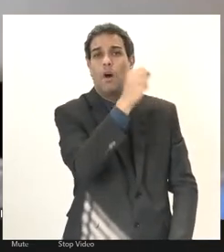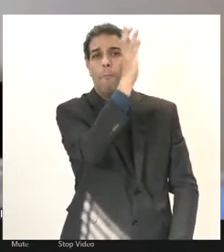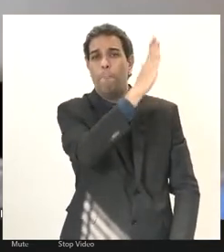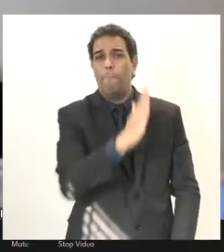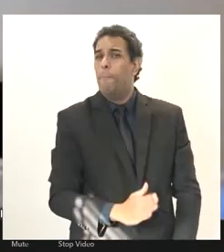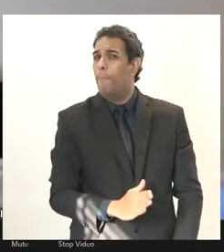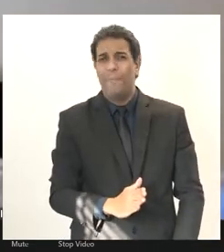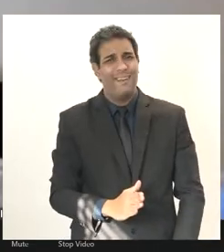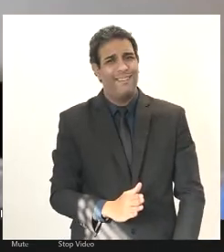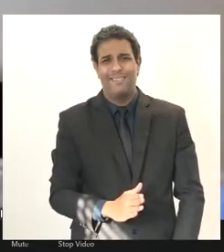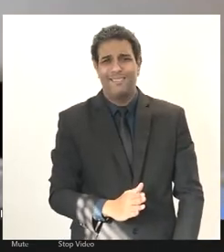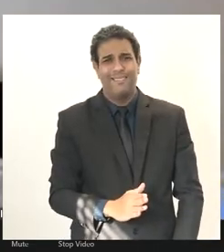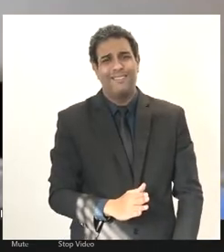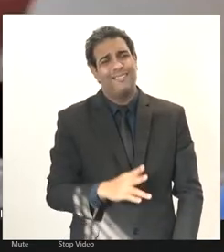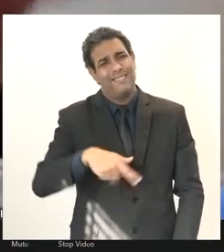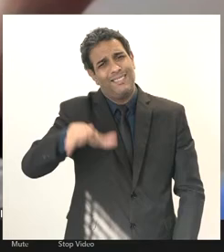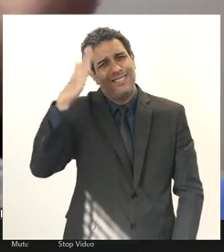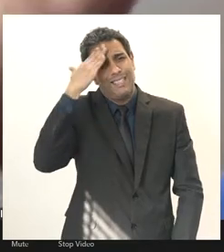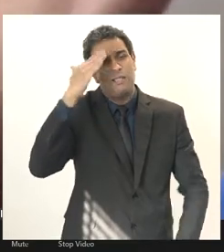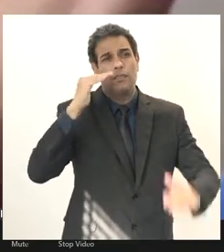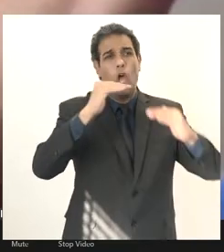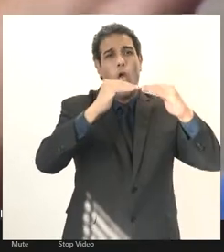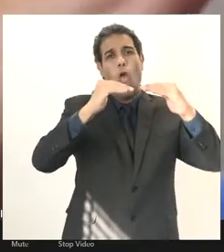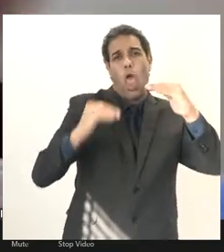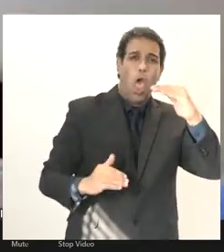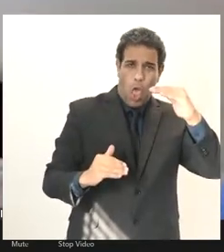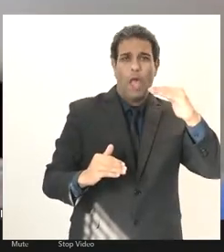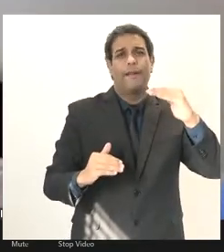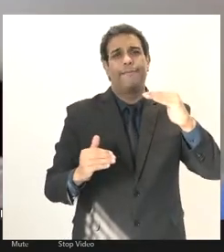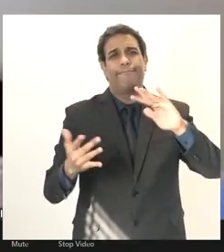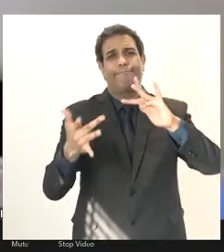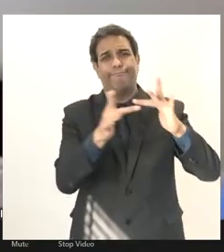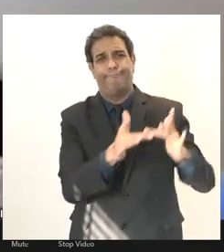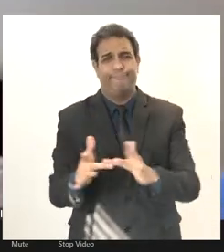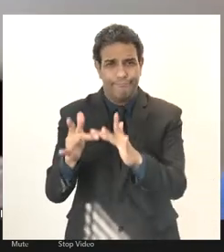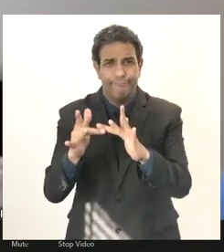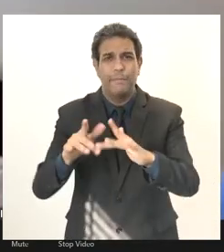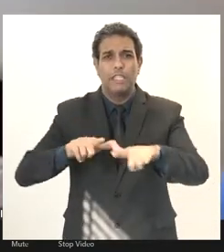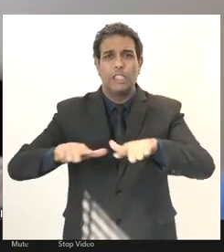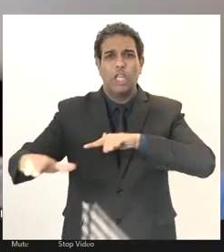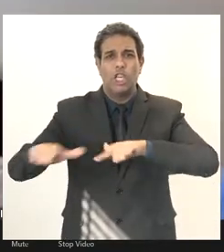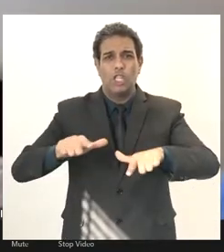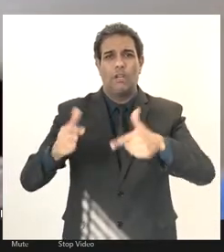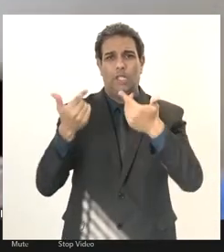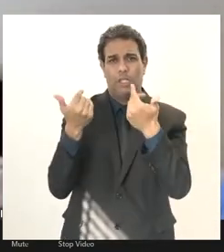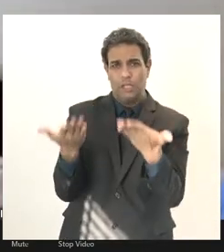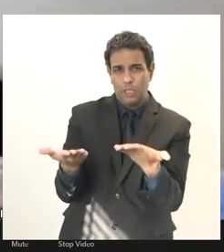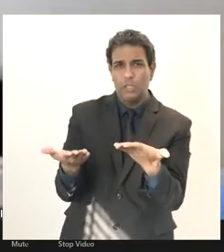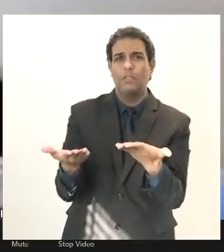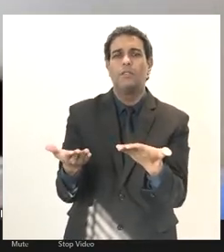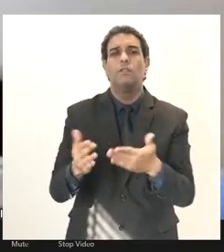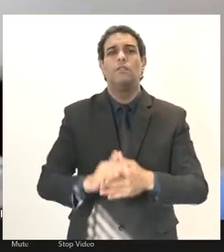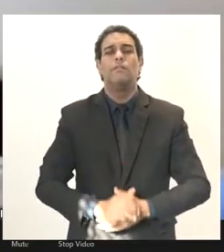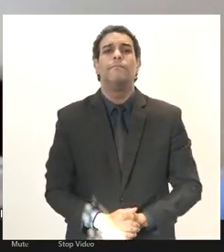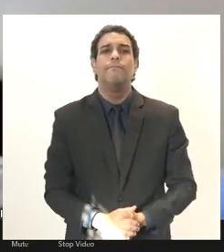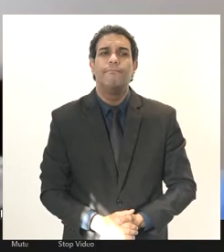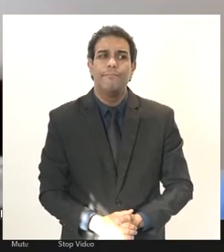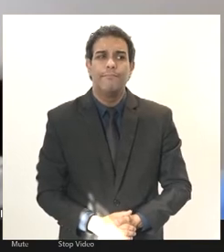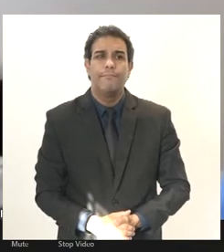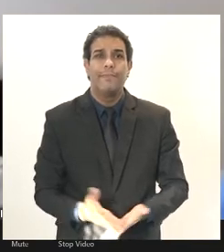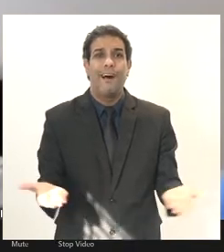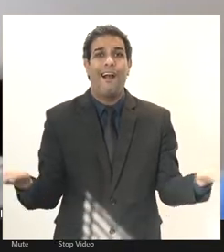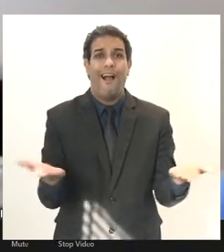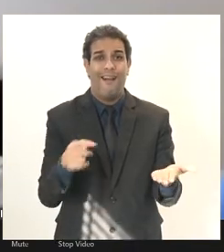aprofundou uma precarização nas relações de trabalho e o aumento do desemprego a